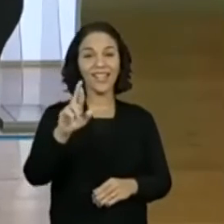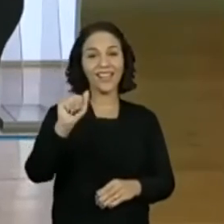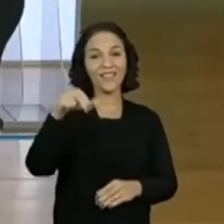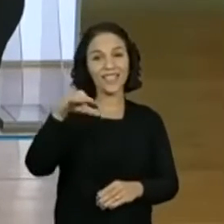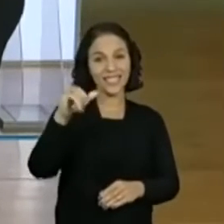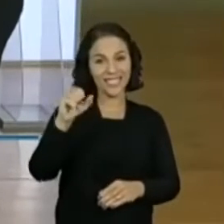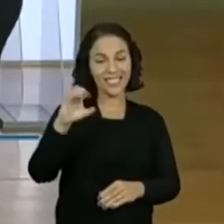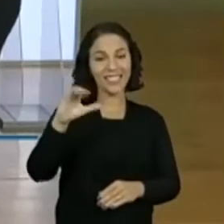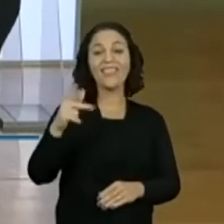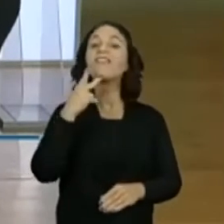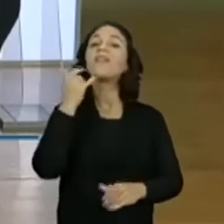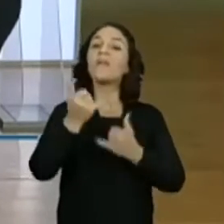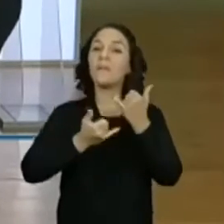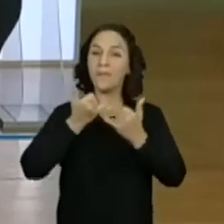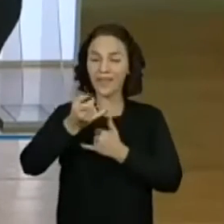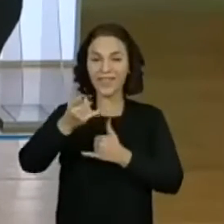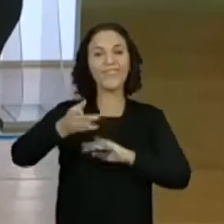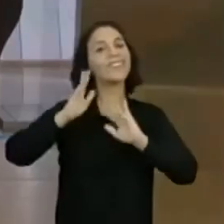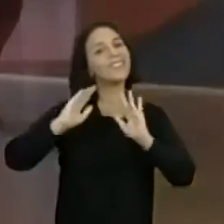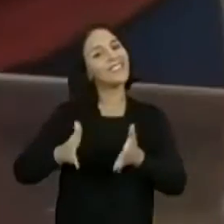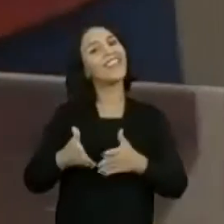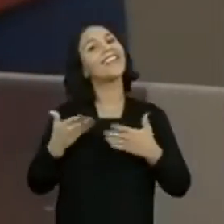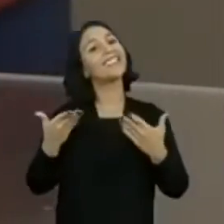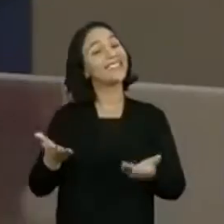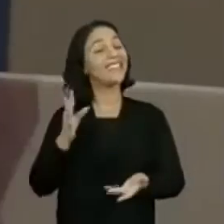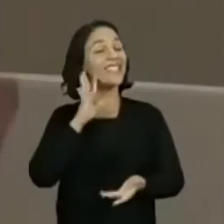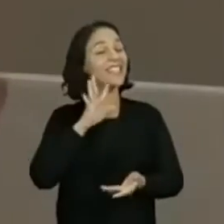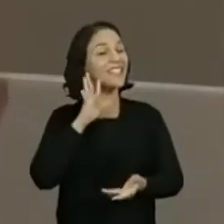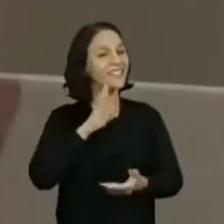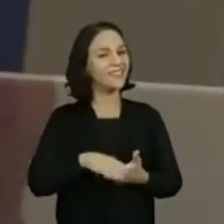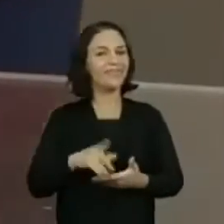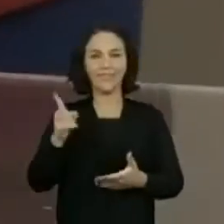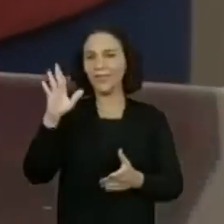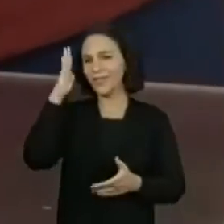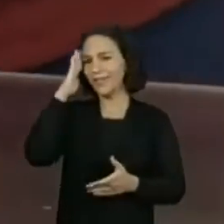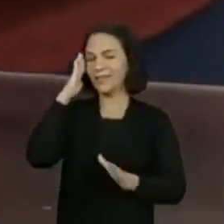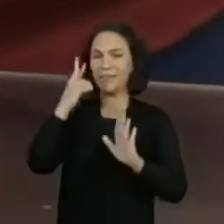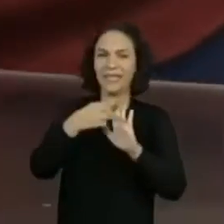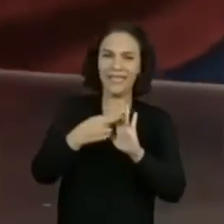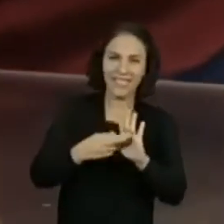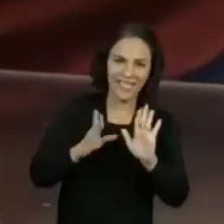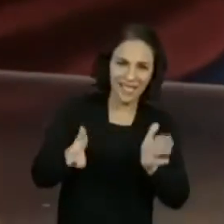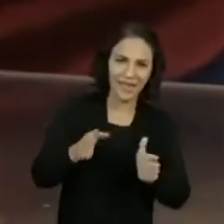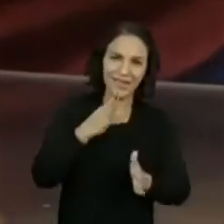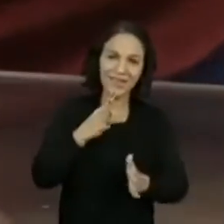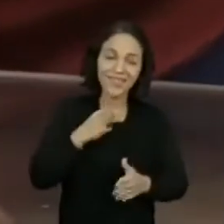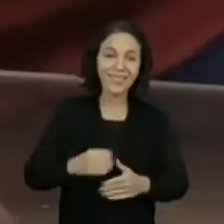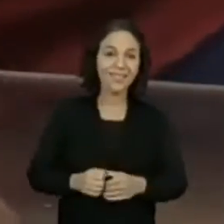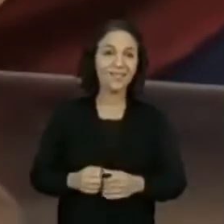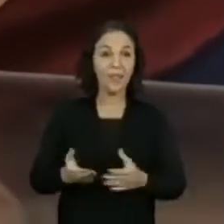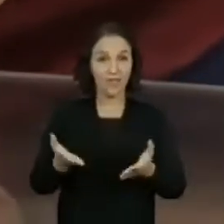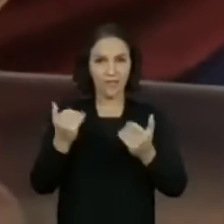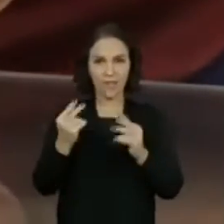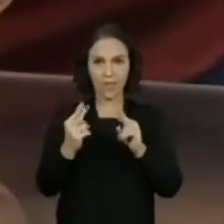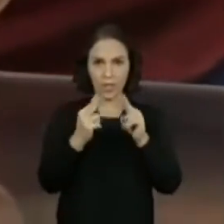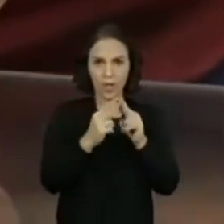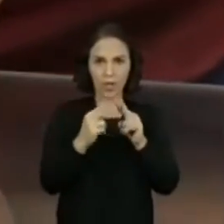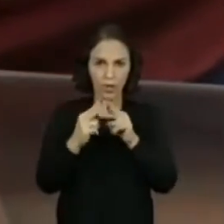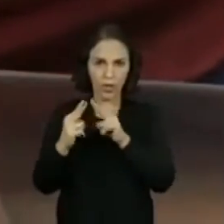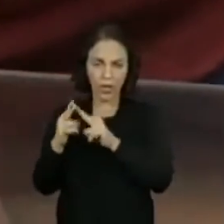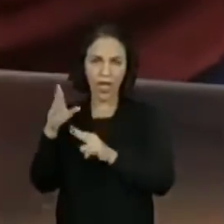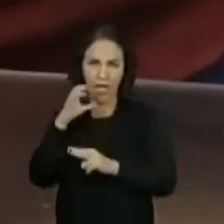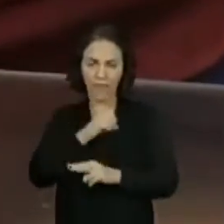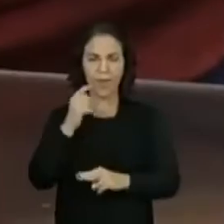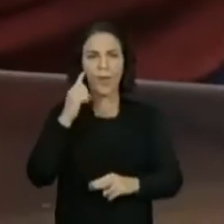brincou muito de curre-curre. Muito bem, Pro Francisca. Então, você sabe direitinho as regras. Vamos lá? Vamos contar de dois em dois para ser mais